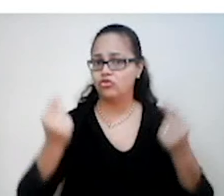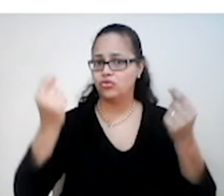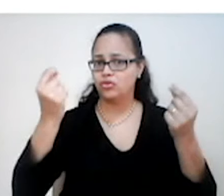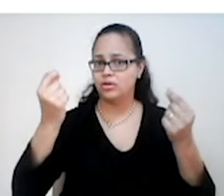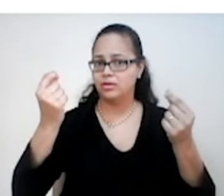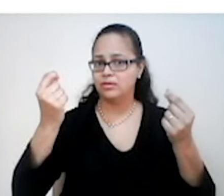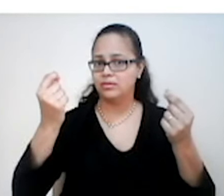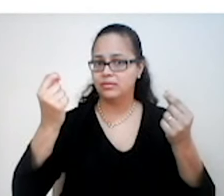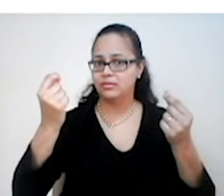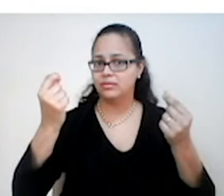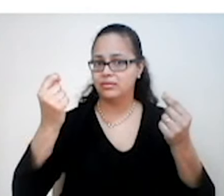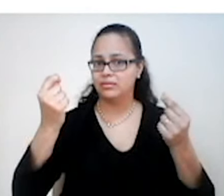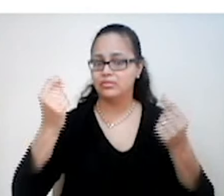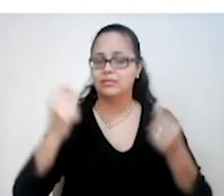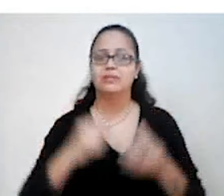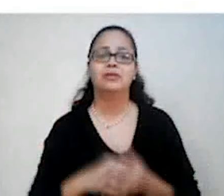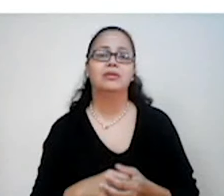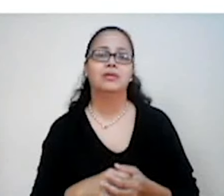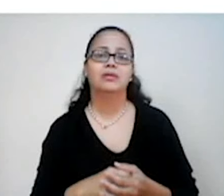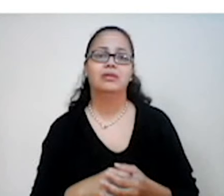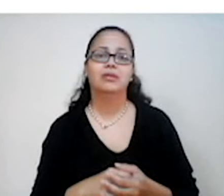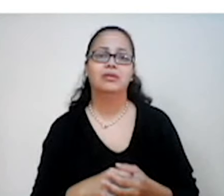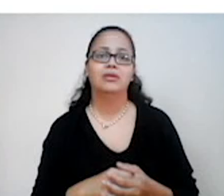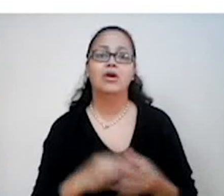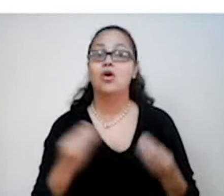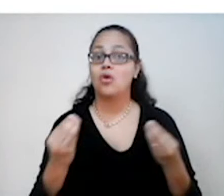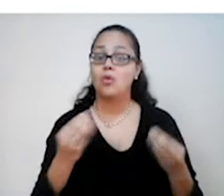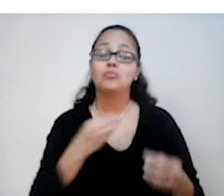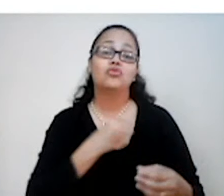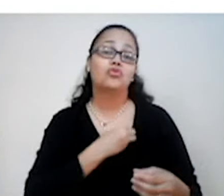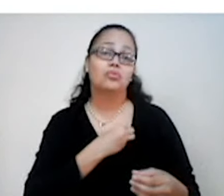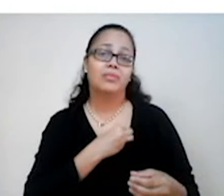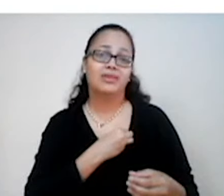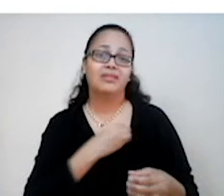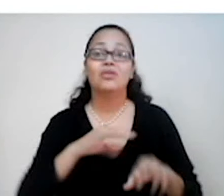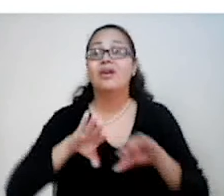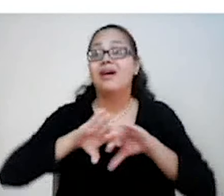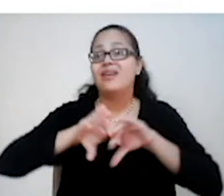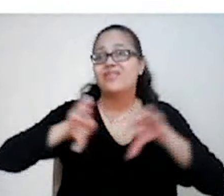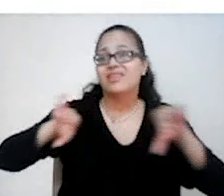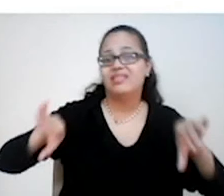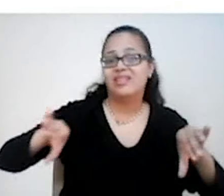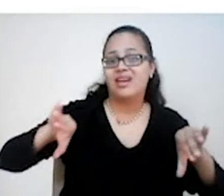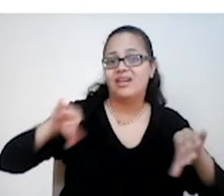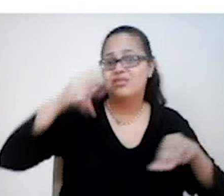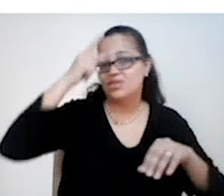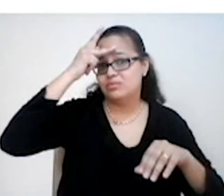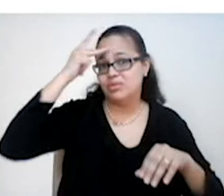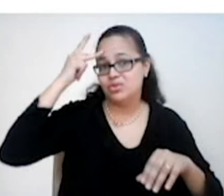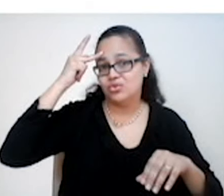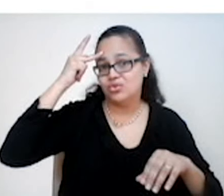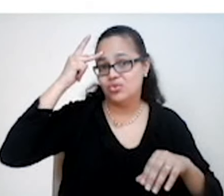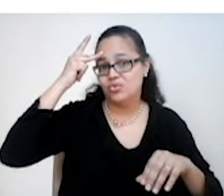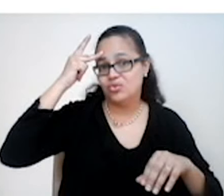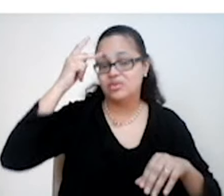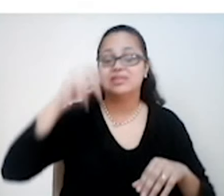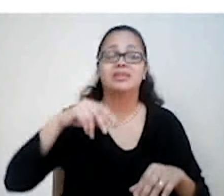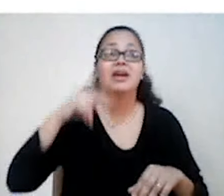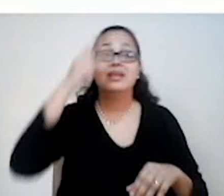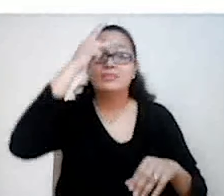igreja afastaram muitos cristãos das atividades comerciais. Então, o pessoal, com medo de ir para o inferno,